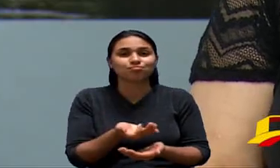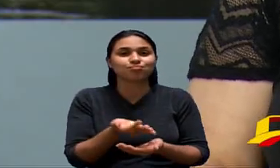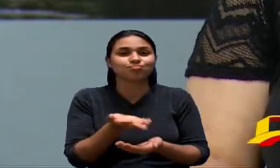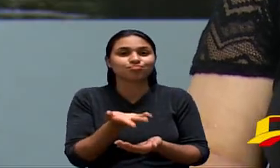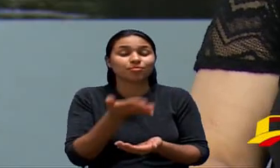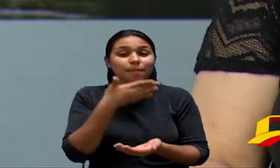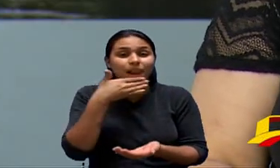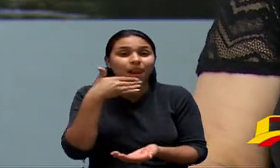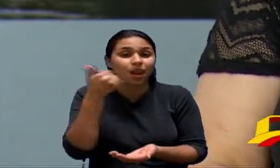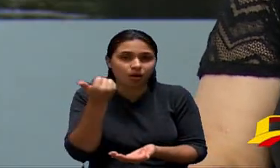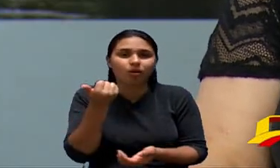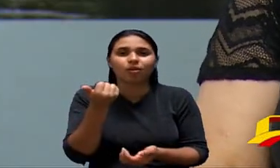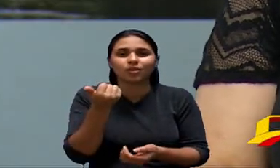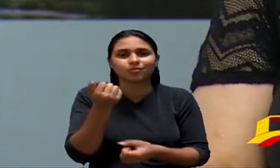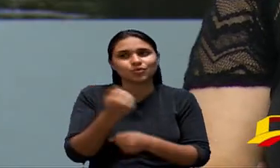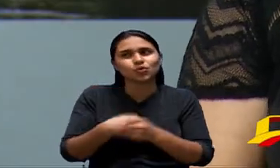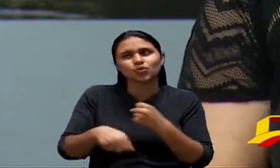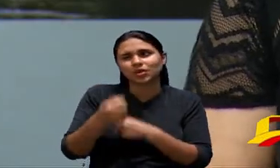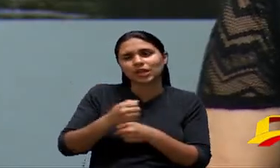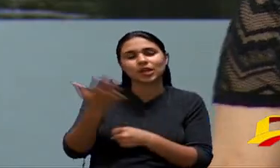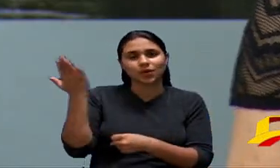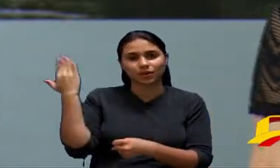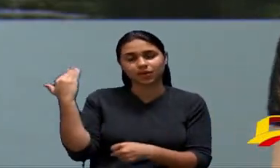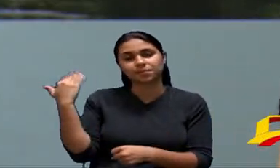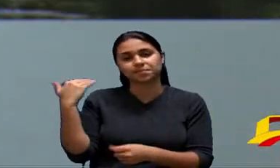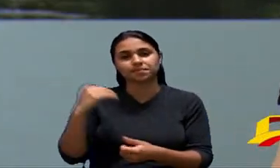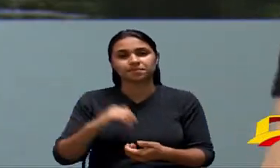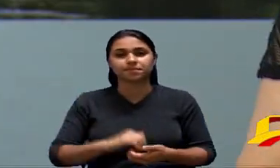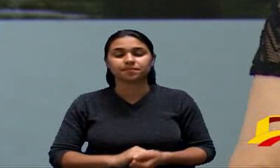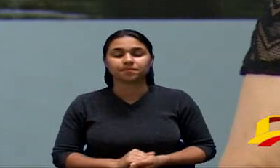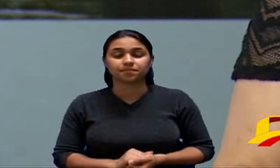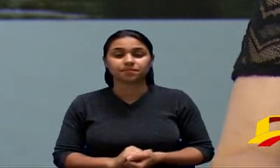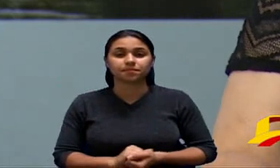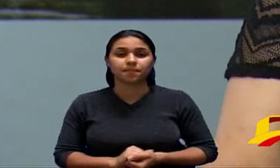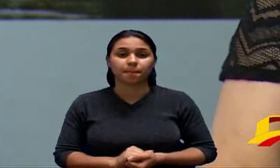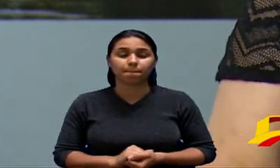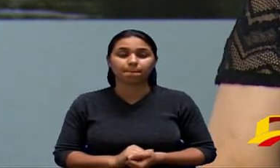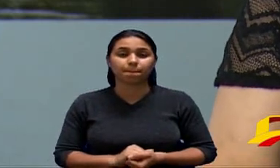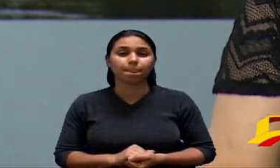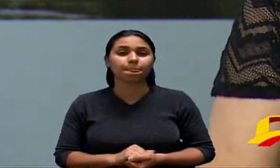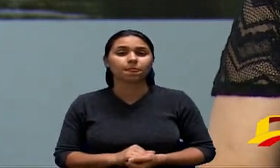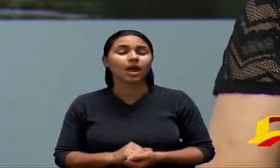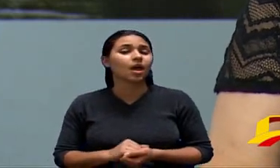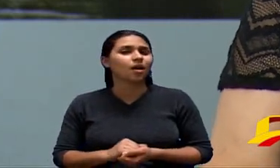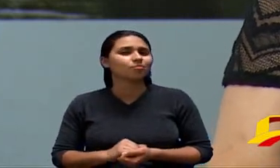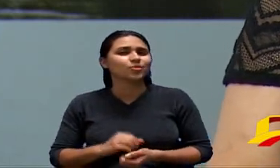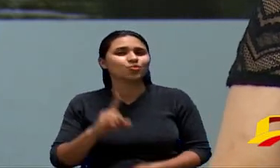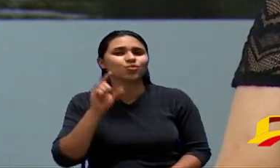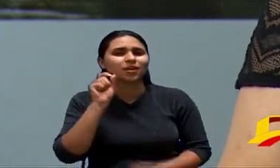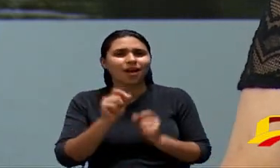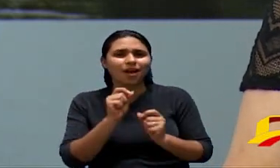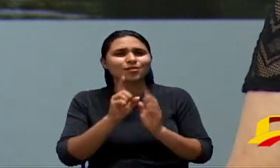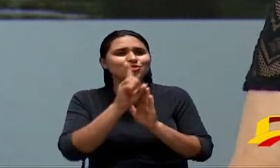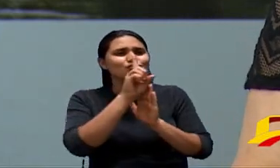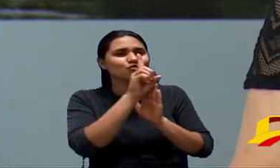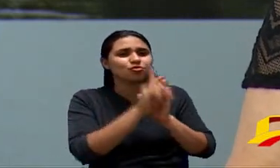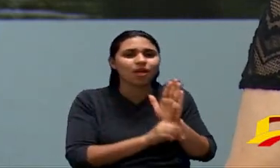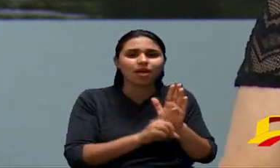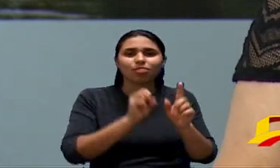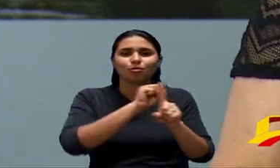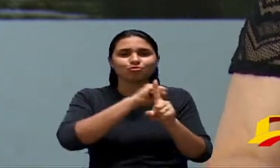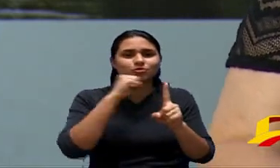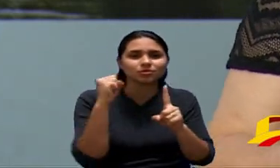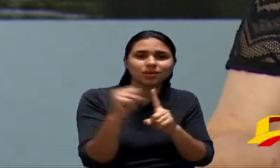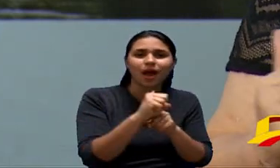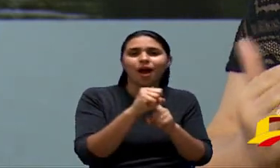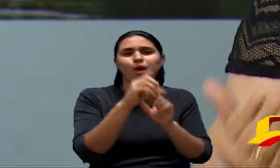então foi mais essa questão mesmo dos direitos sociais os direitos trabalhistas que